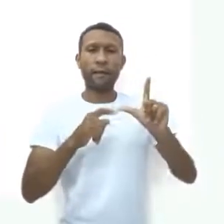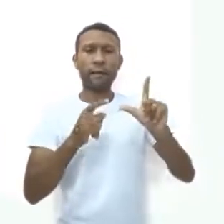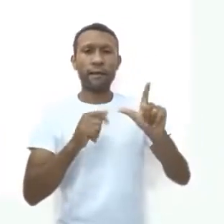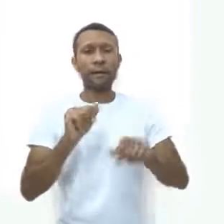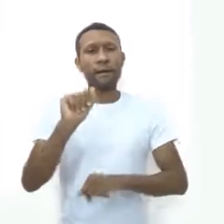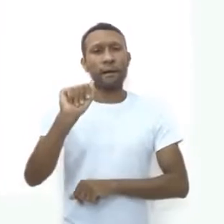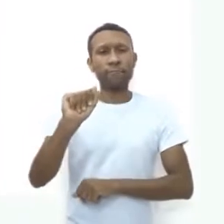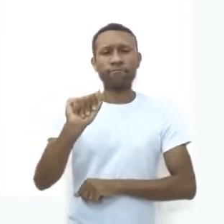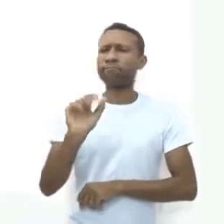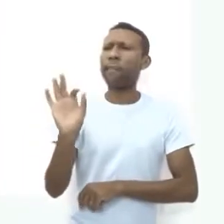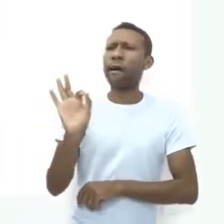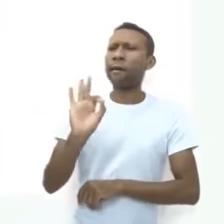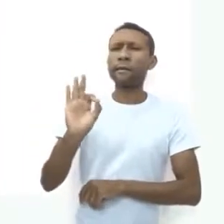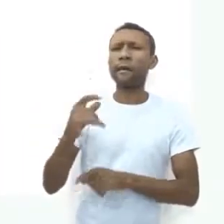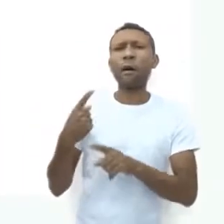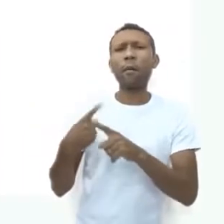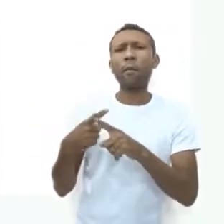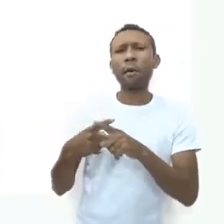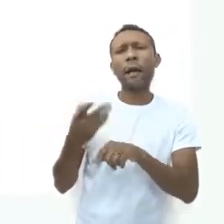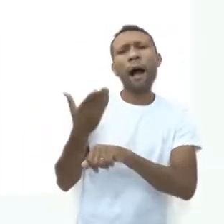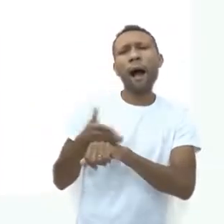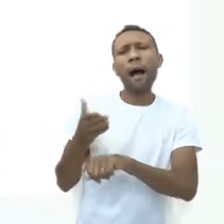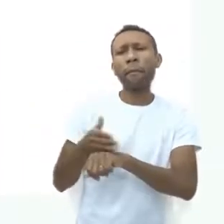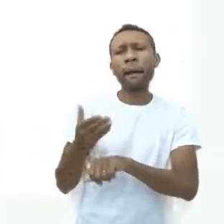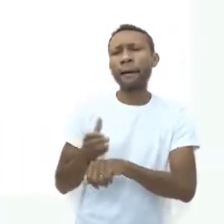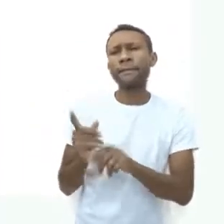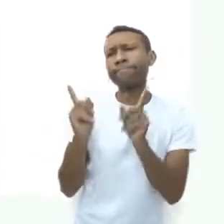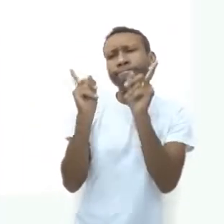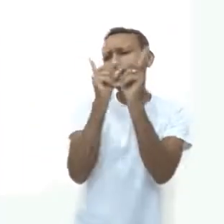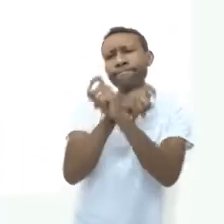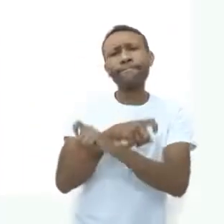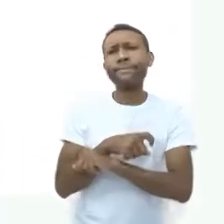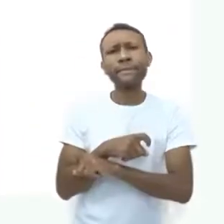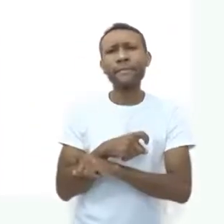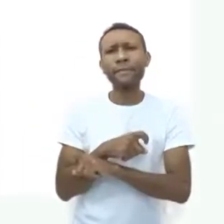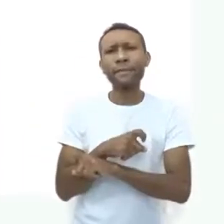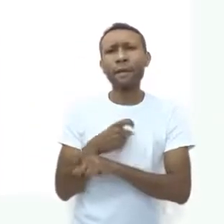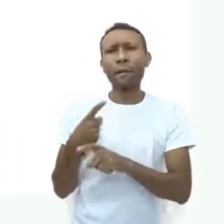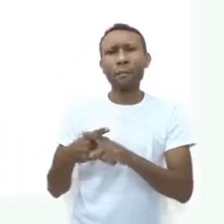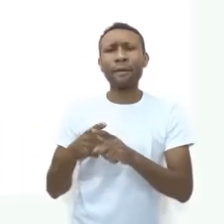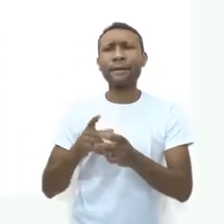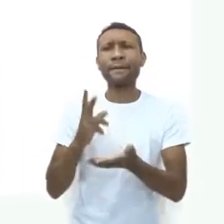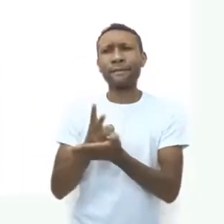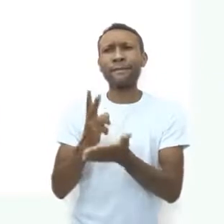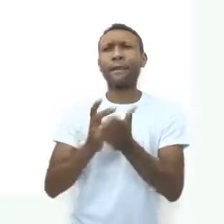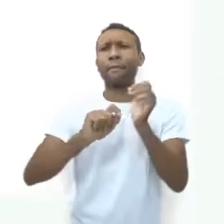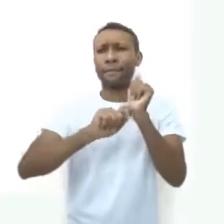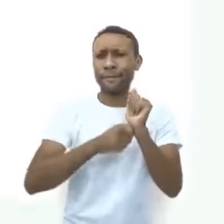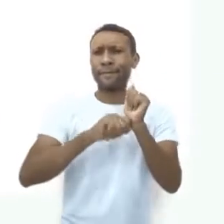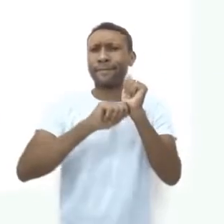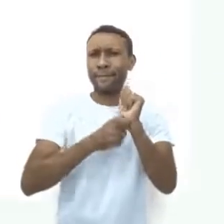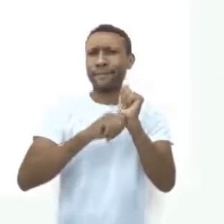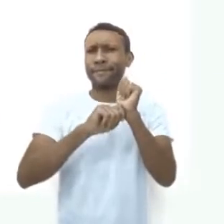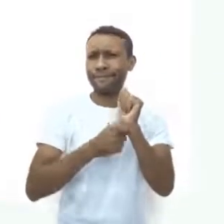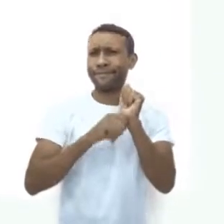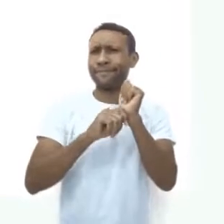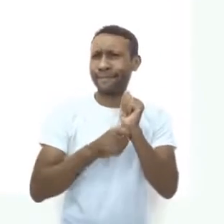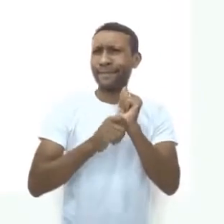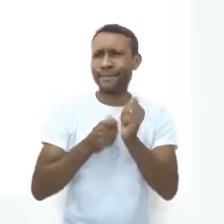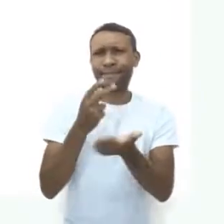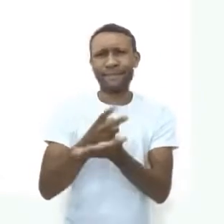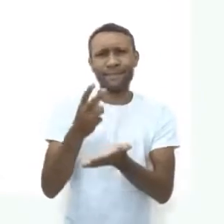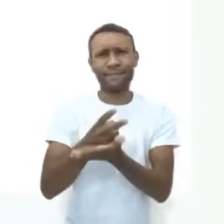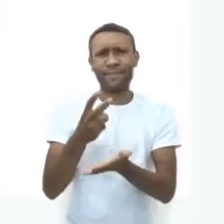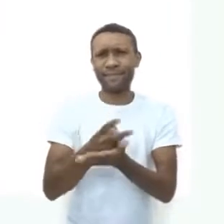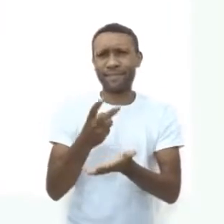Não, porque na prática é um recurso pouco prático que exige que eu fique colocando senhas extras ou confirmando etapas